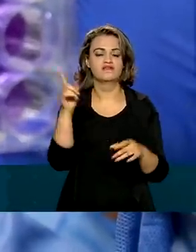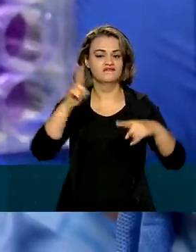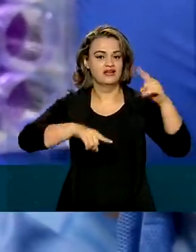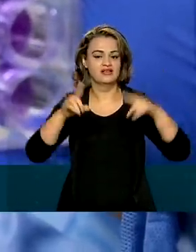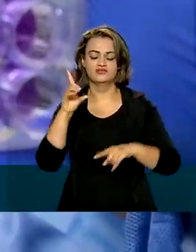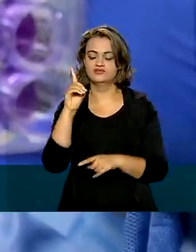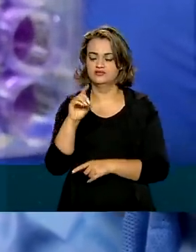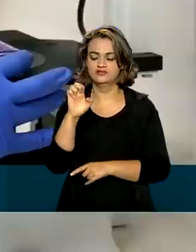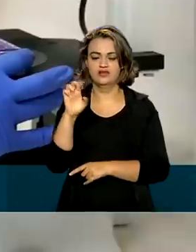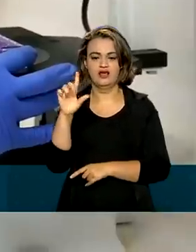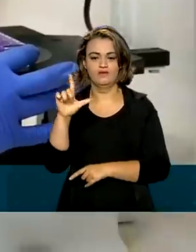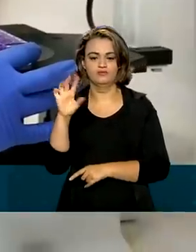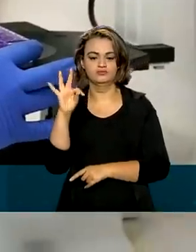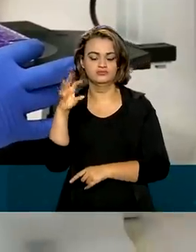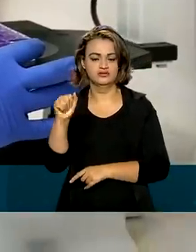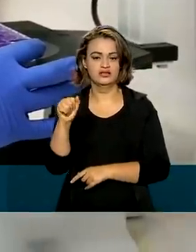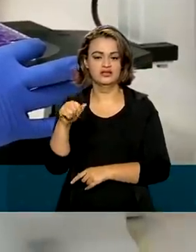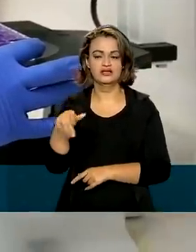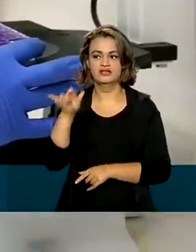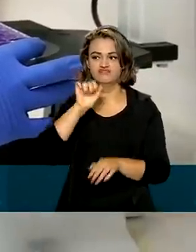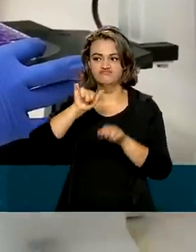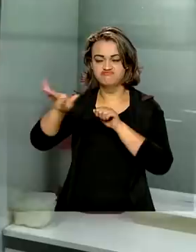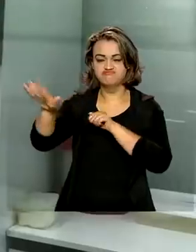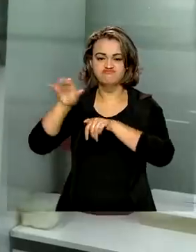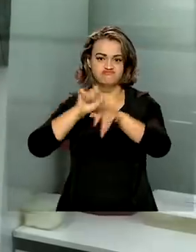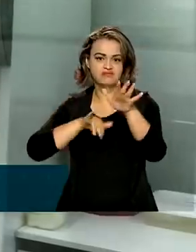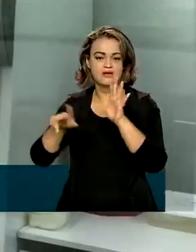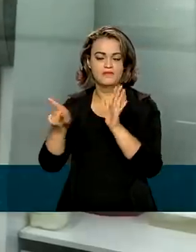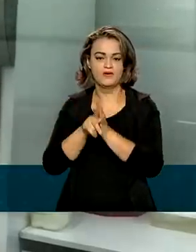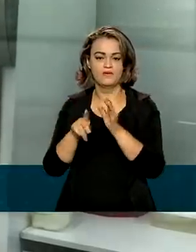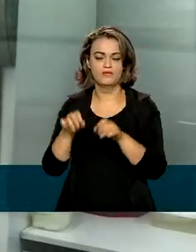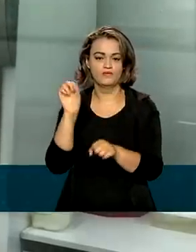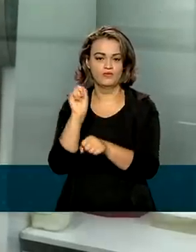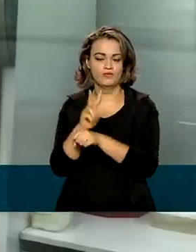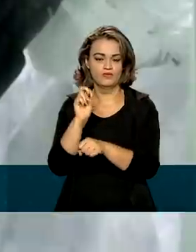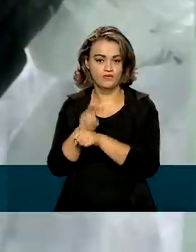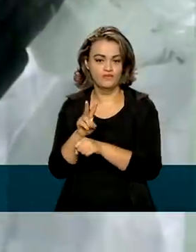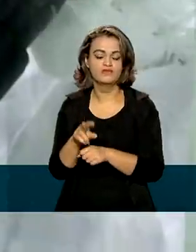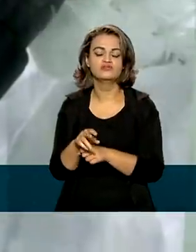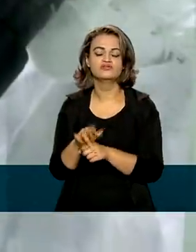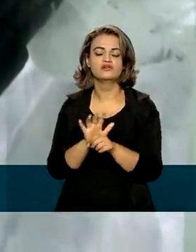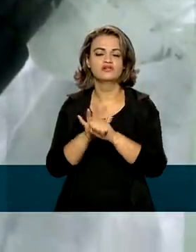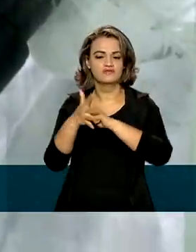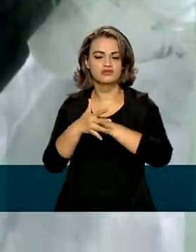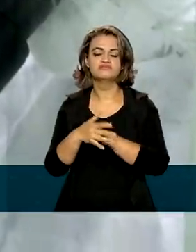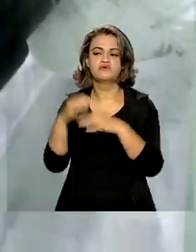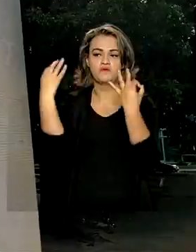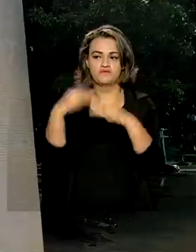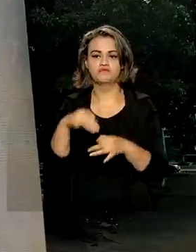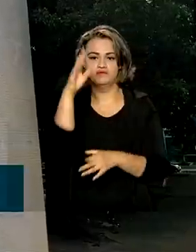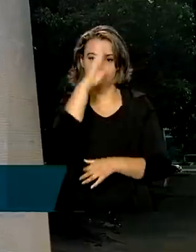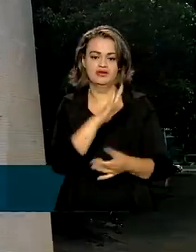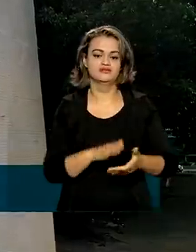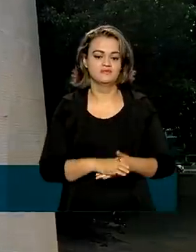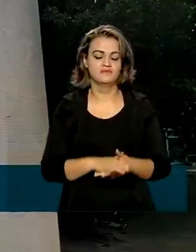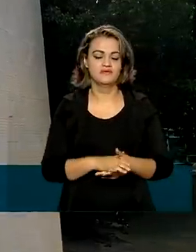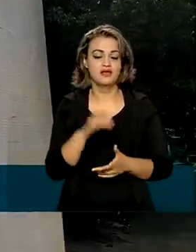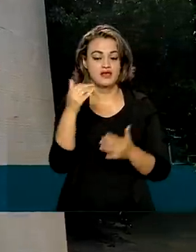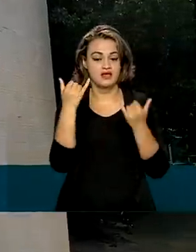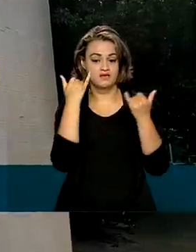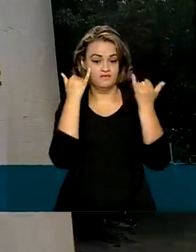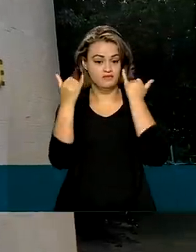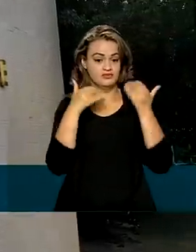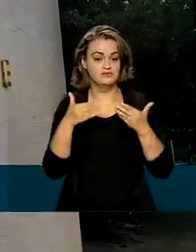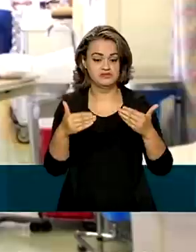variante Delta, cepa mais transmissível do coronavírus, foram notificados no país. Segundo dados do